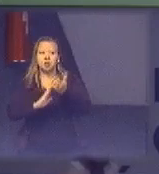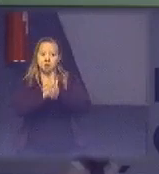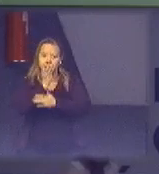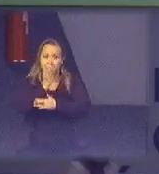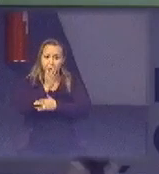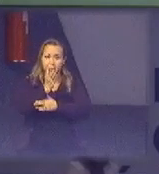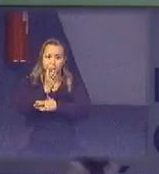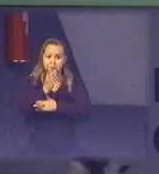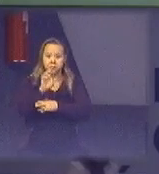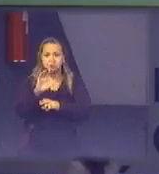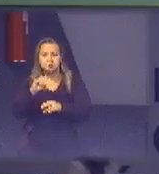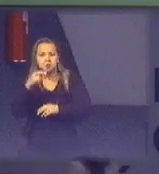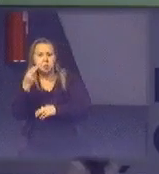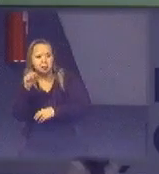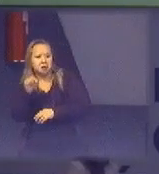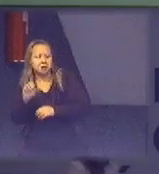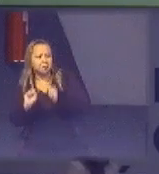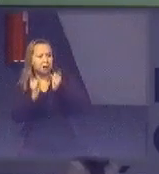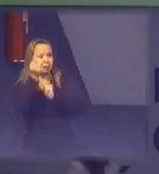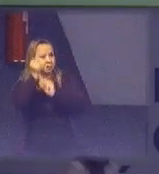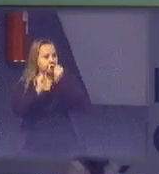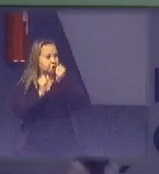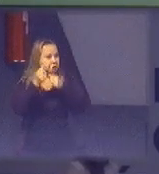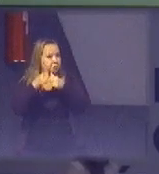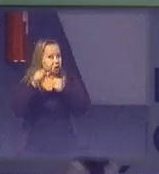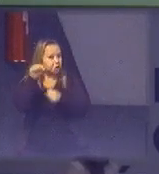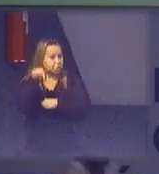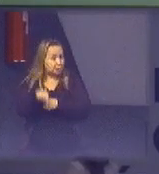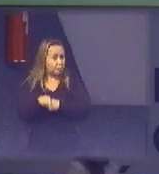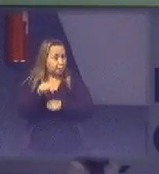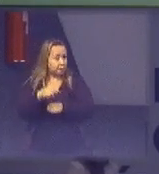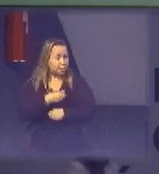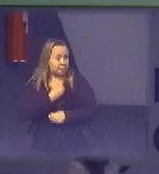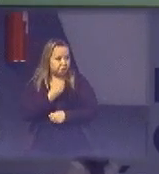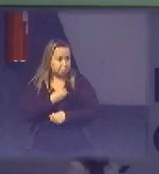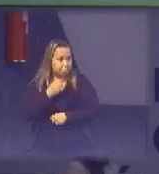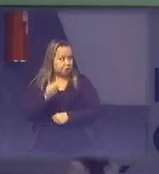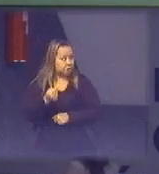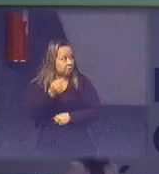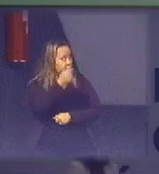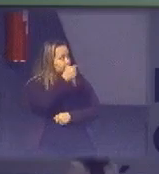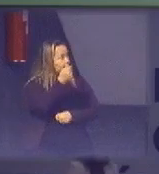essa parte da indústria que estava aqui com essas marcas